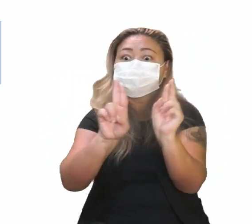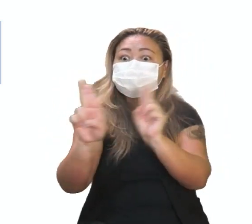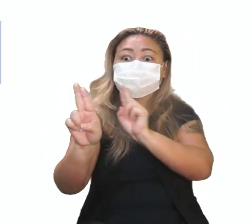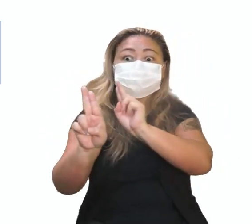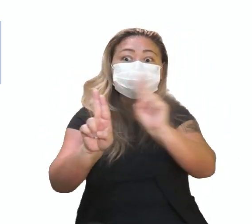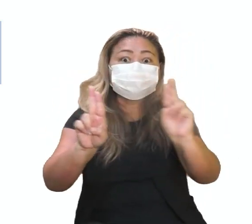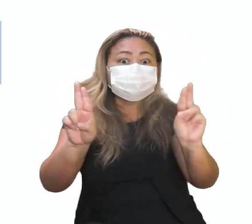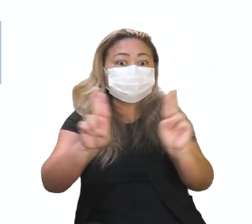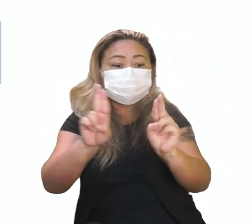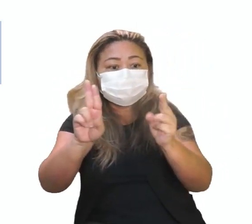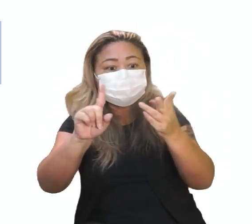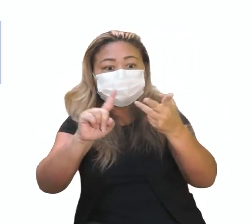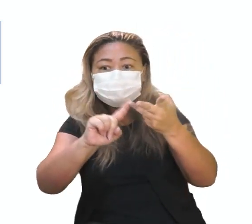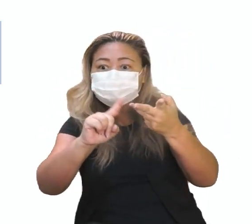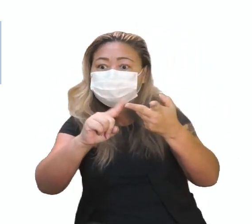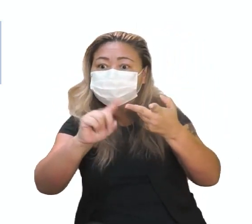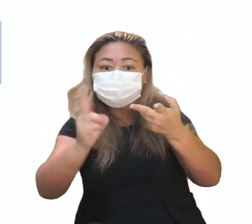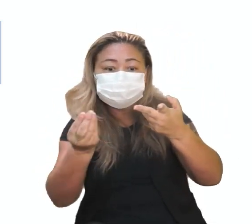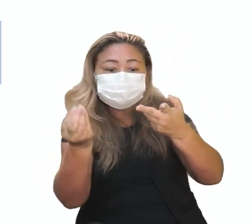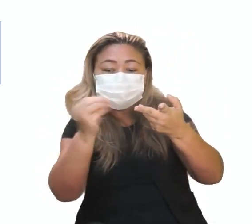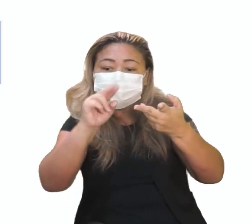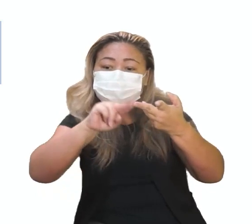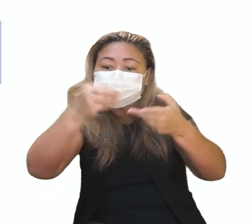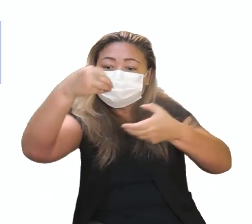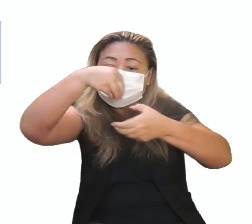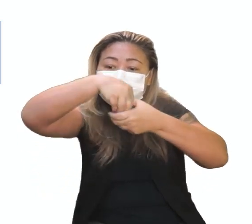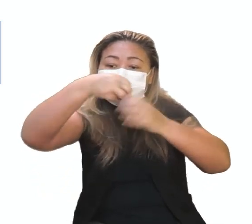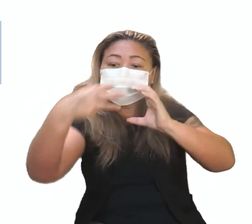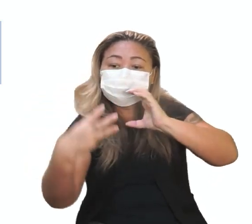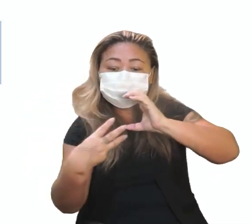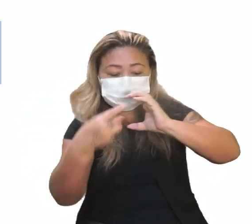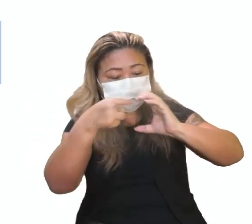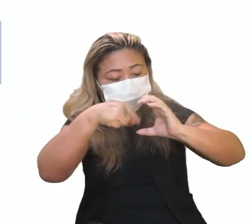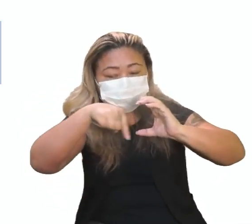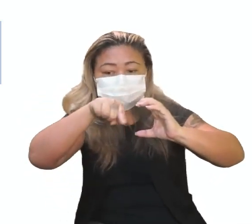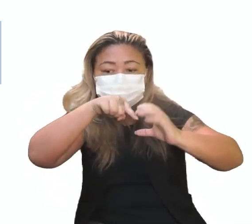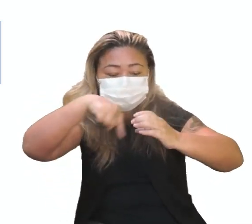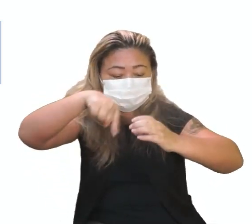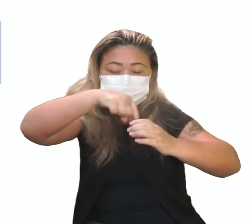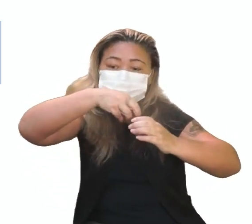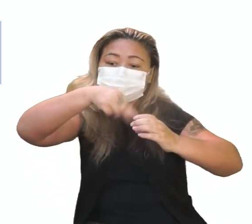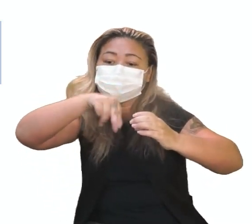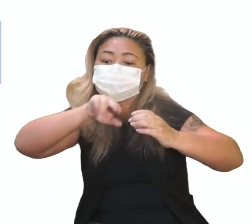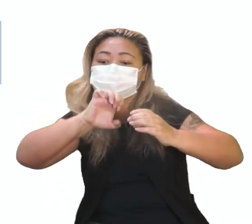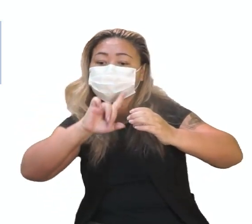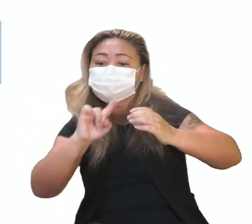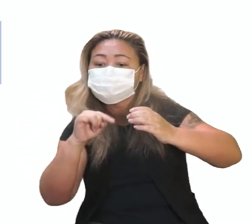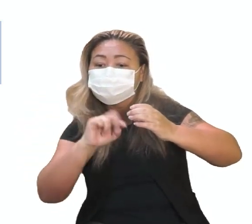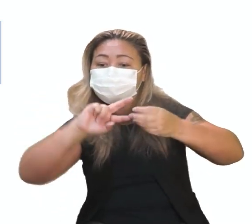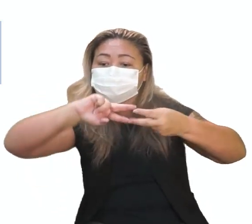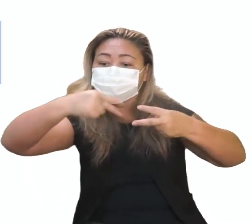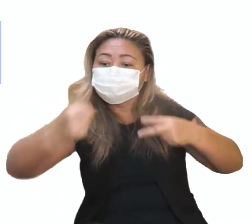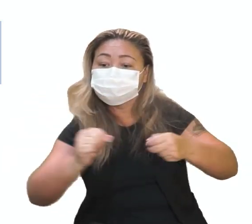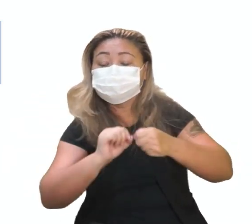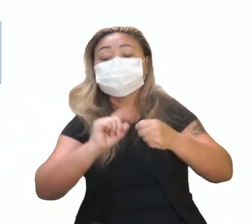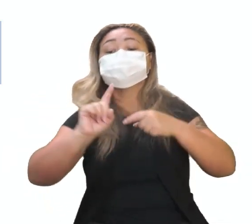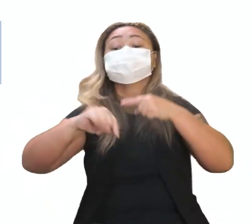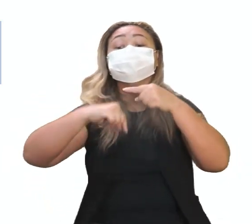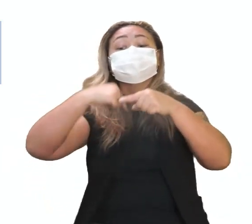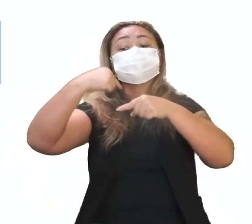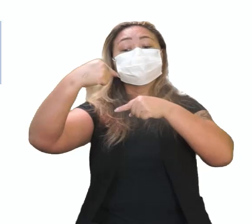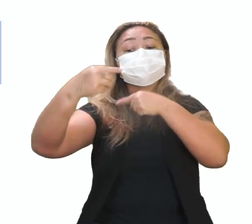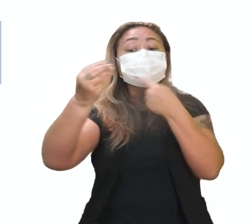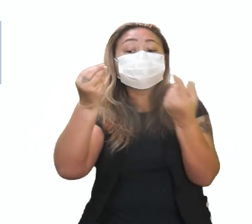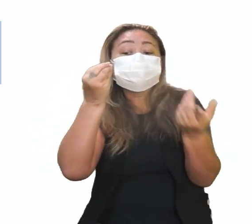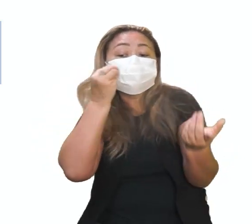cada estrutura, material genético dentro de um núcleo, dentro, correspondendo aí ao DNA. E aí eles foram